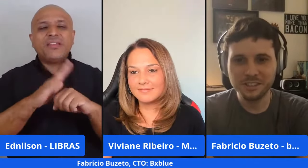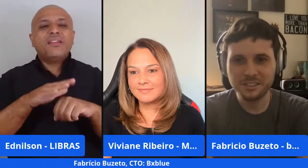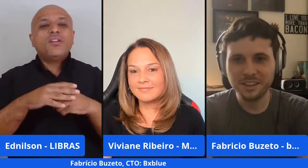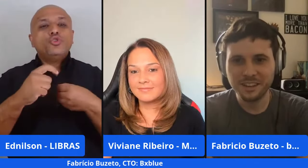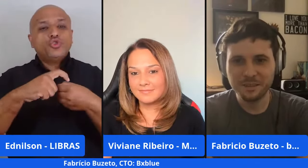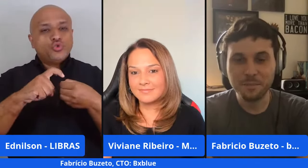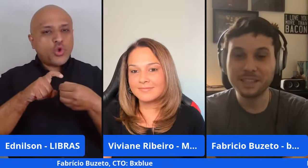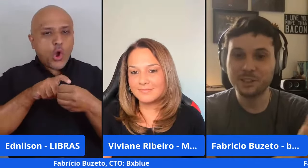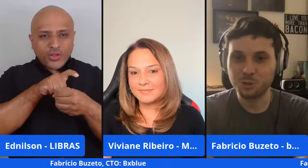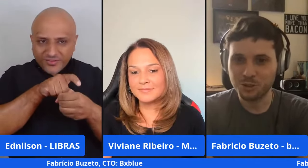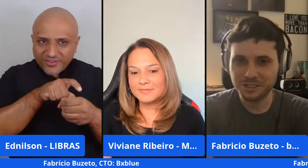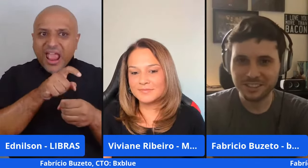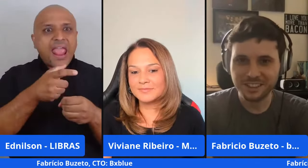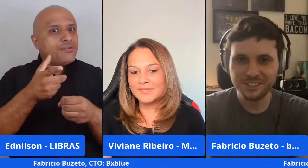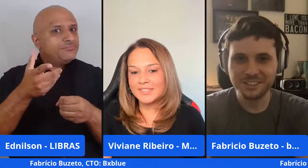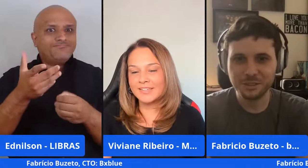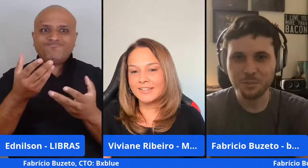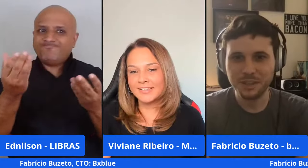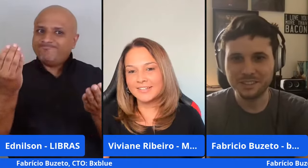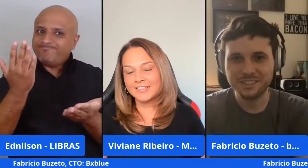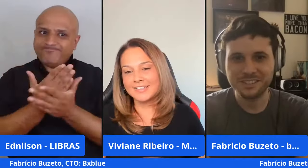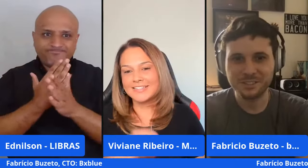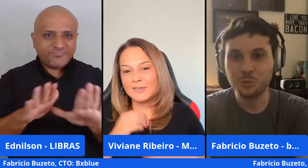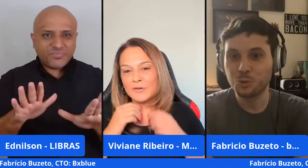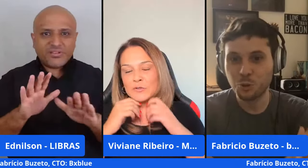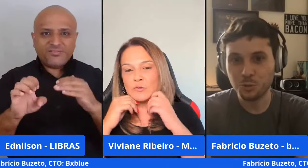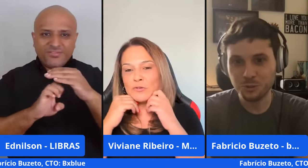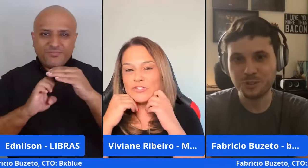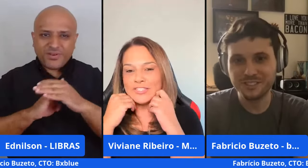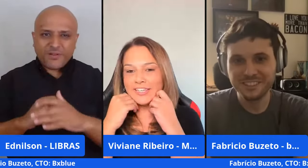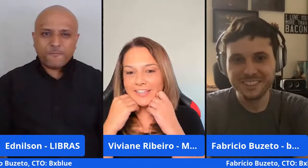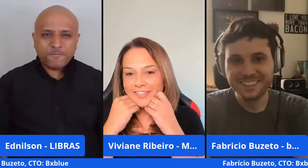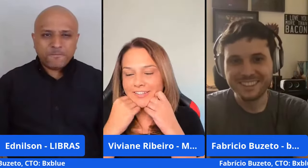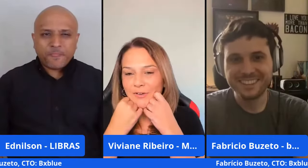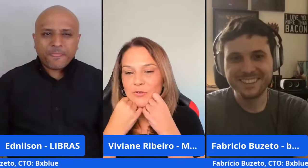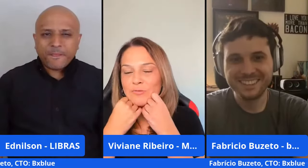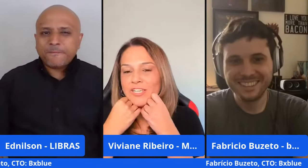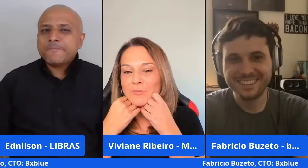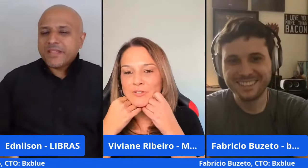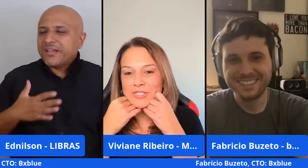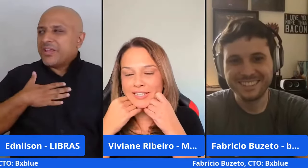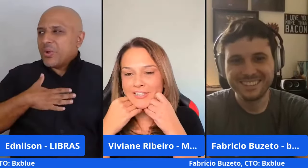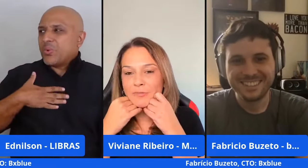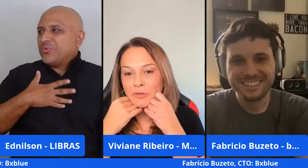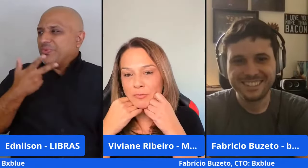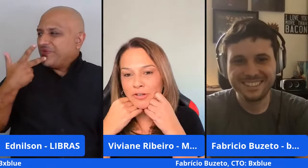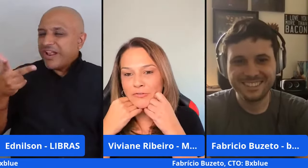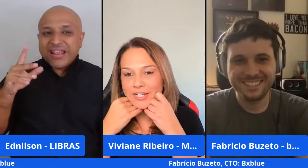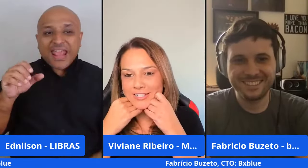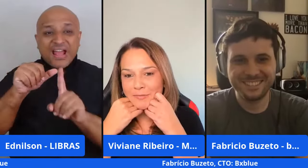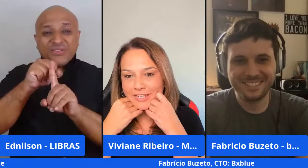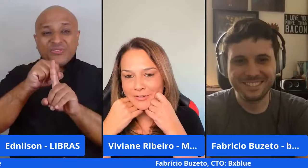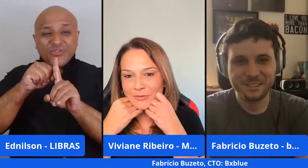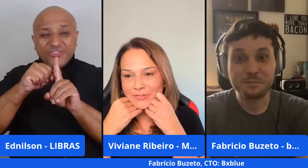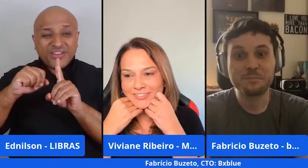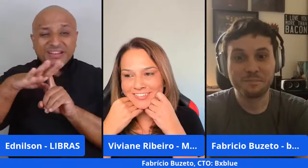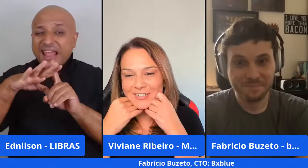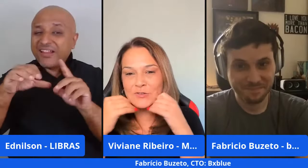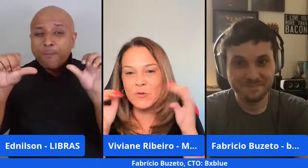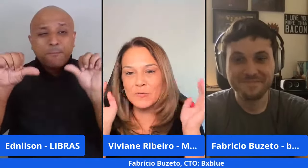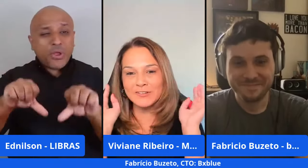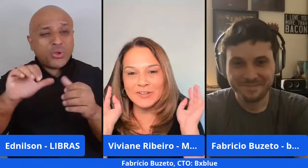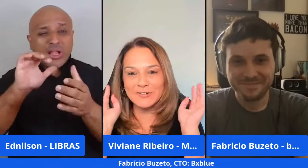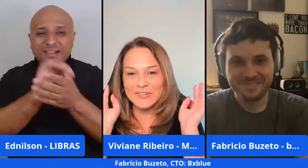um dos grandes matadores de empresas sabe o que eu costumo dizer eu costumo dizer que uma sociedade é muito pior que um casamento